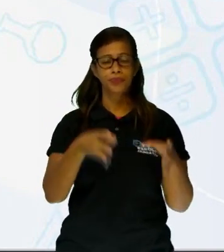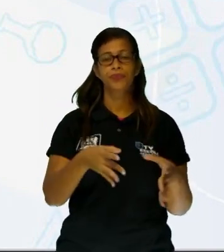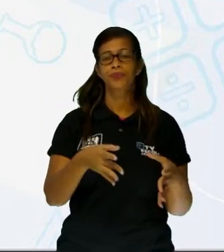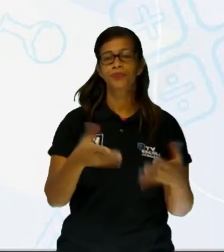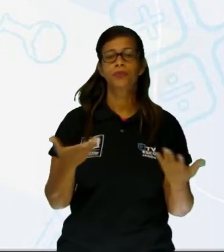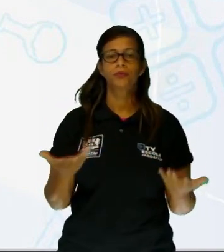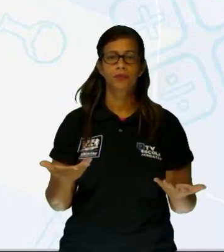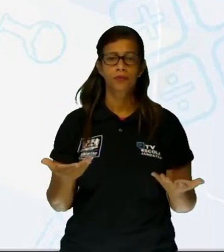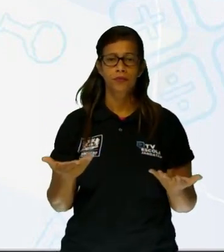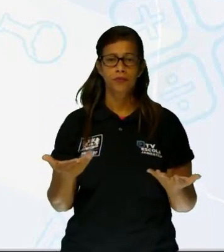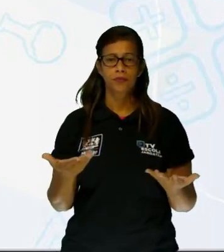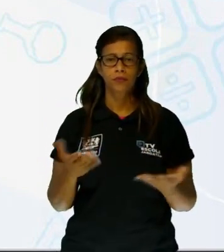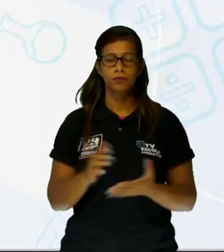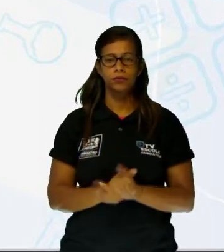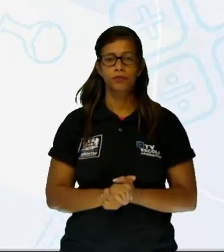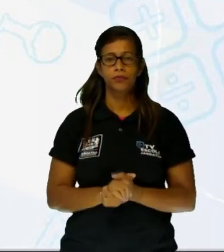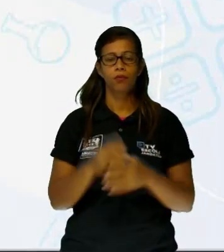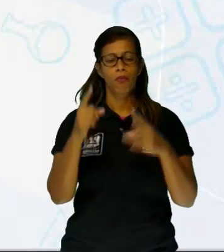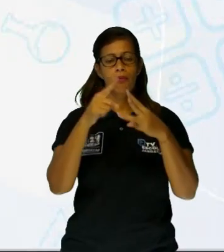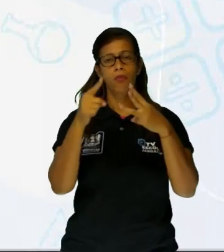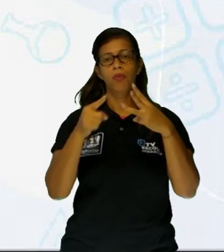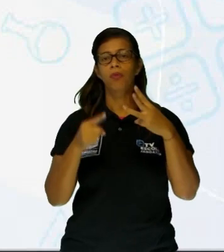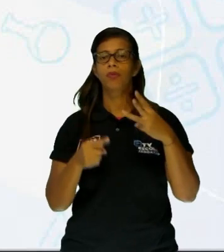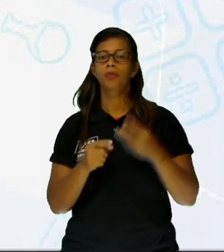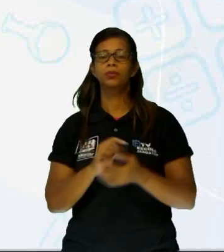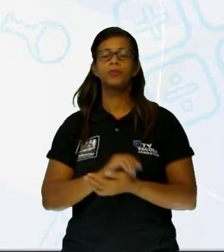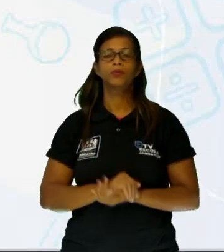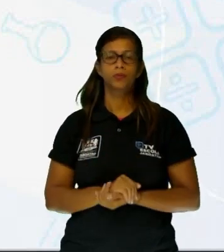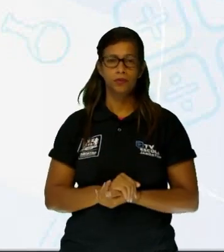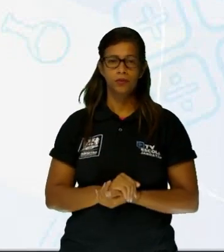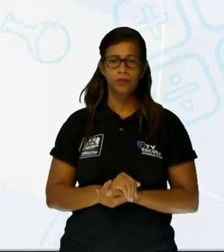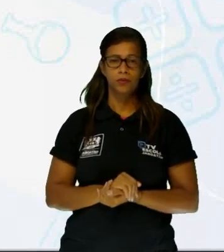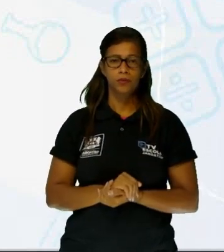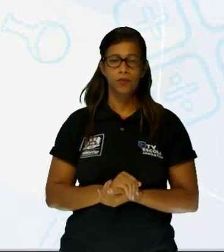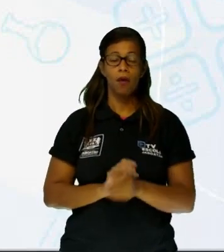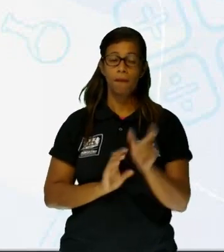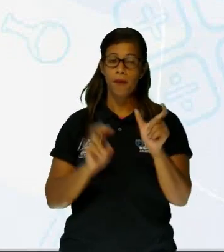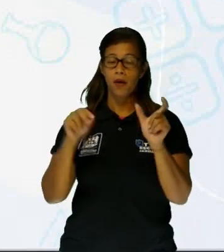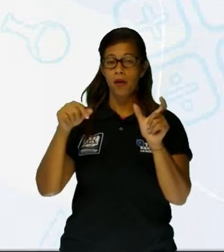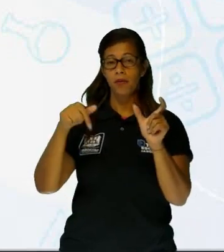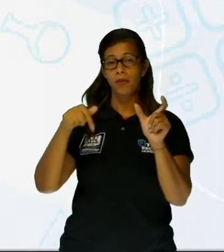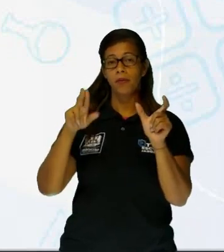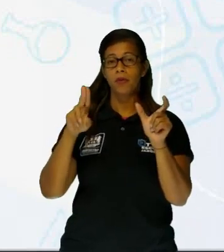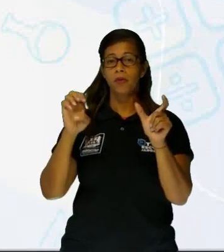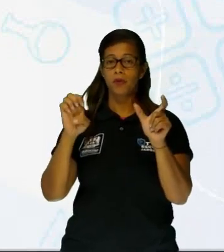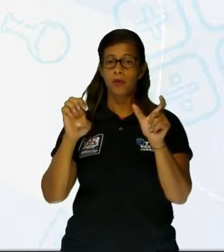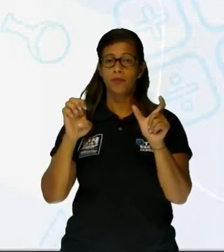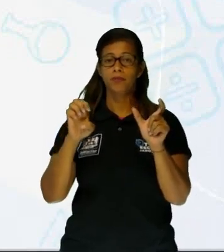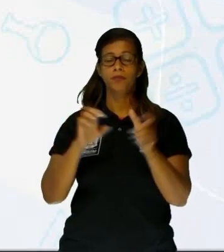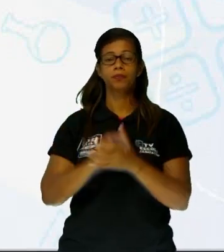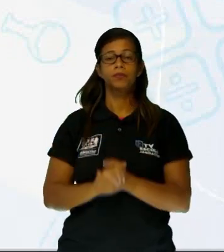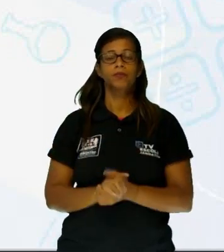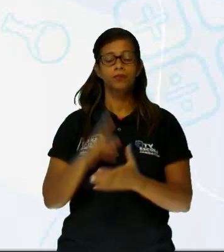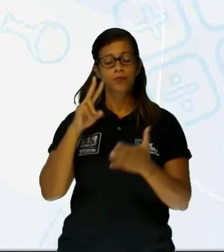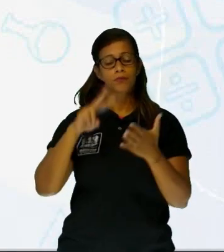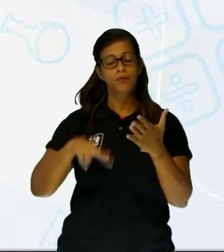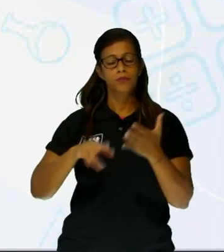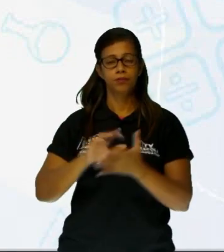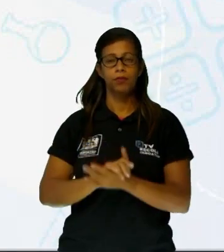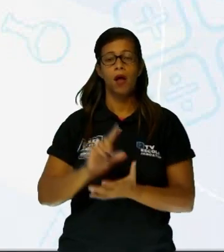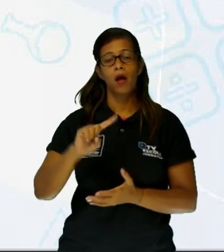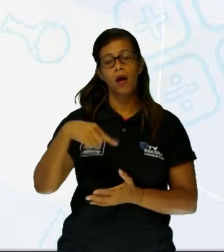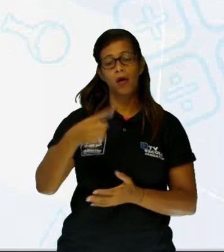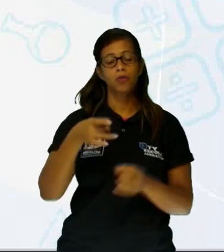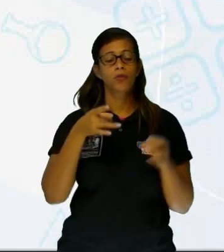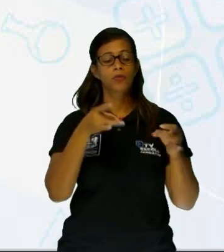delas. Vamos ver aqui. A gente está falando do termo Q, que também está destacado ali, né? Vamos reler o trecho. Além dos que são deixados